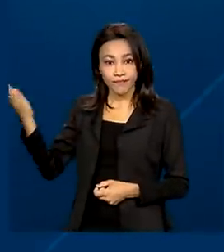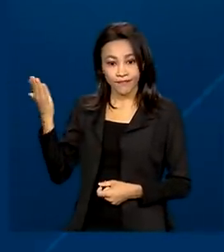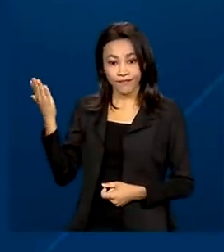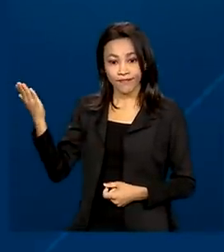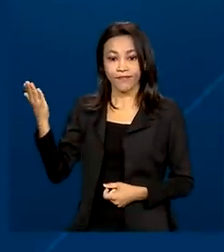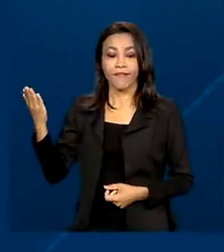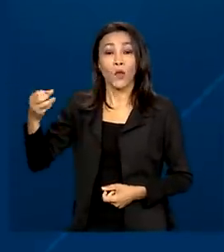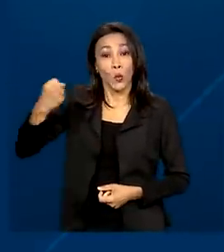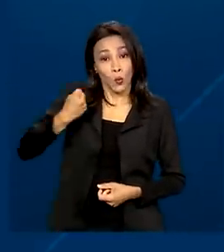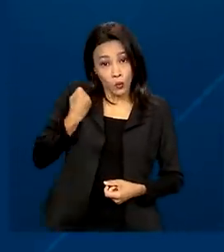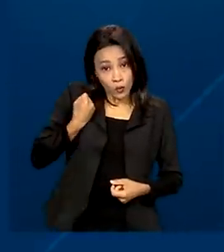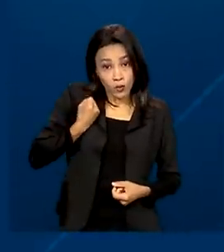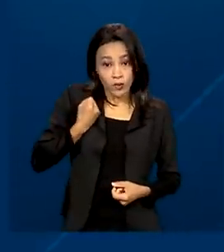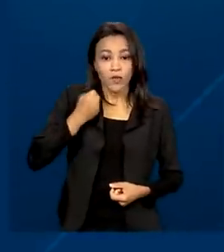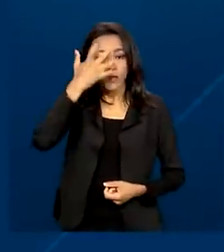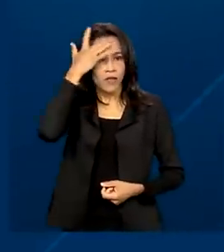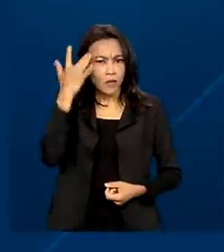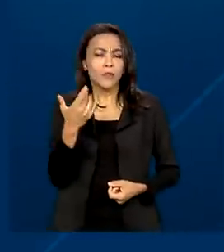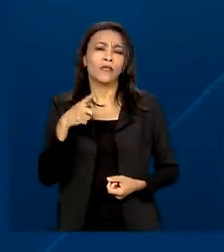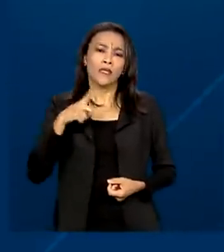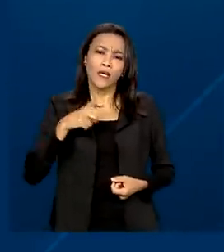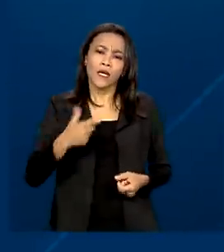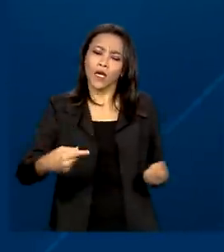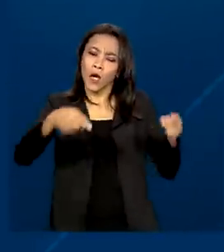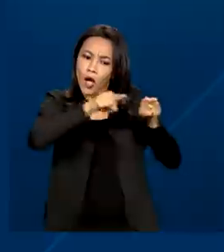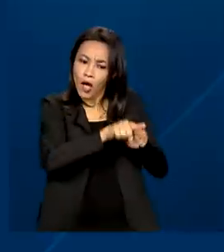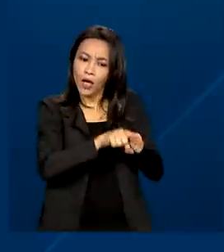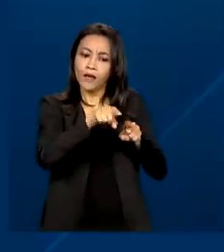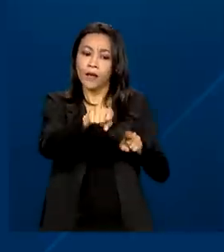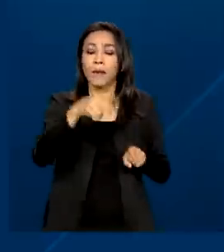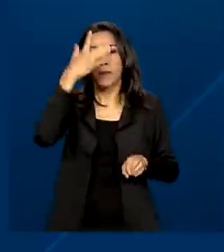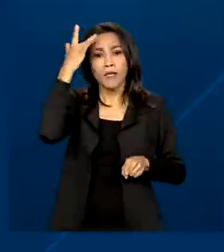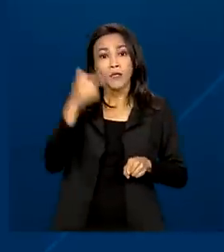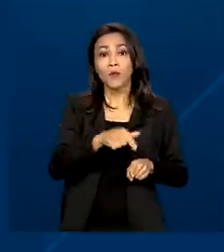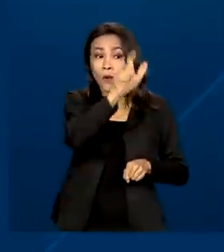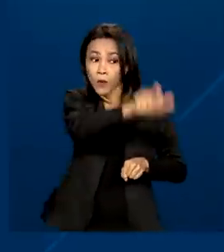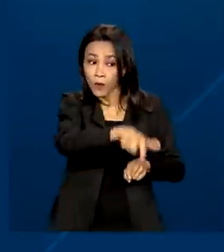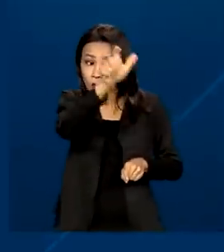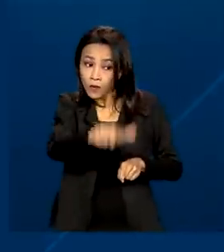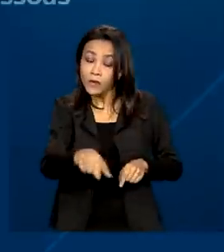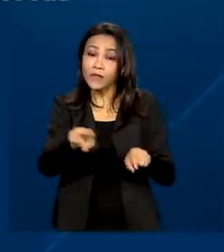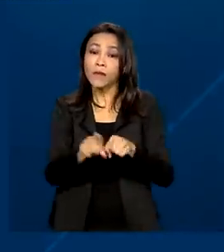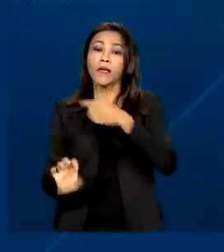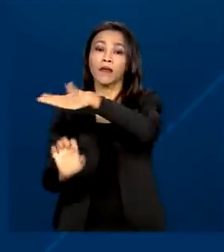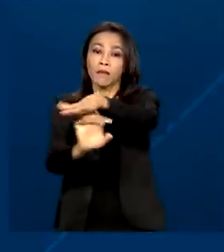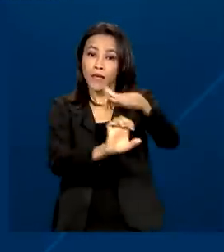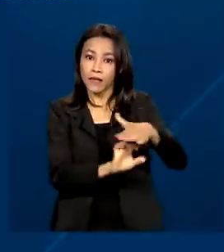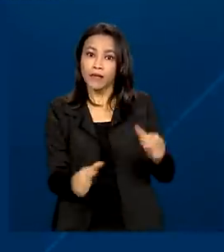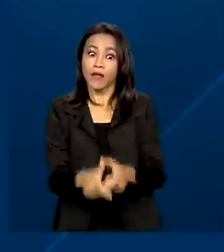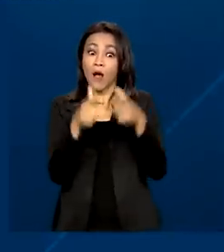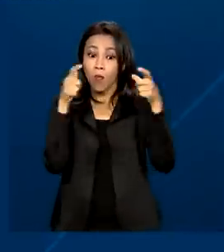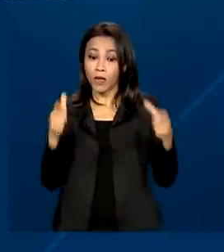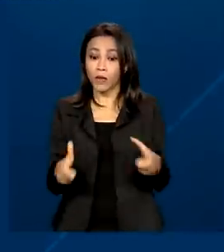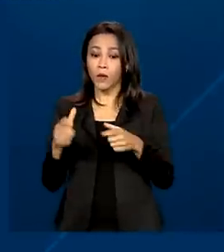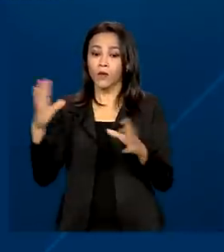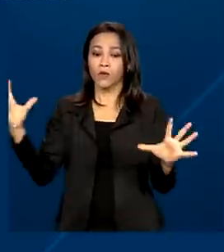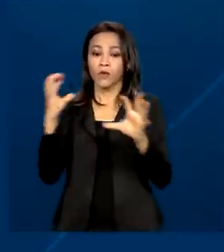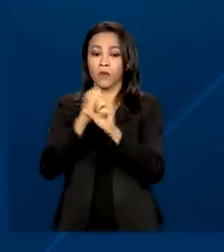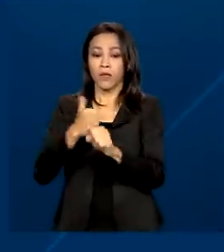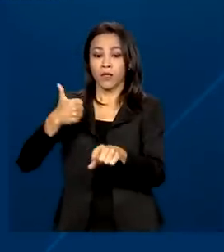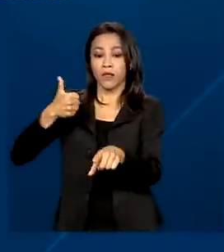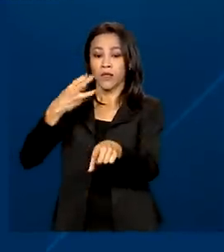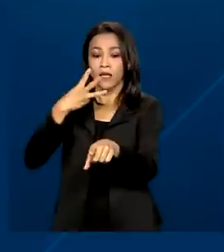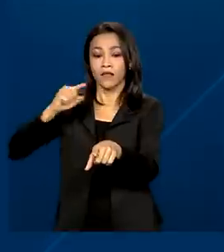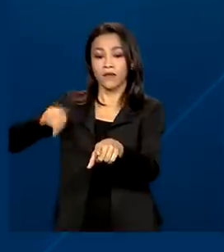número de cooperados entre pessoas físicas e jurídicas também cresceu, somando 13,6